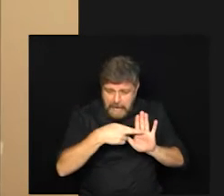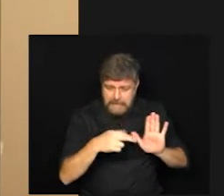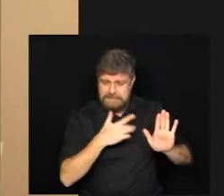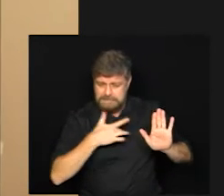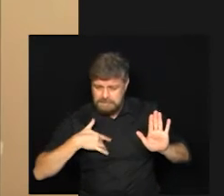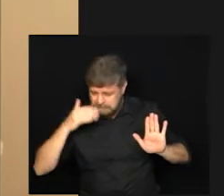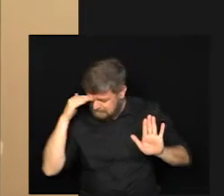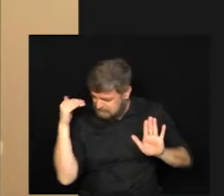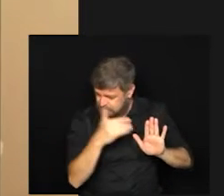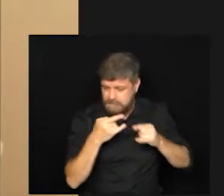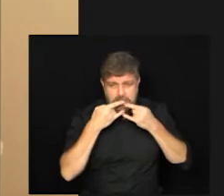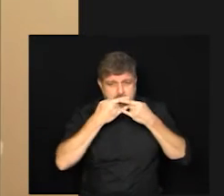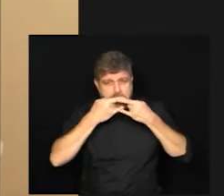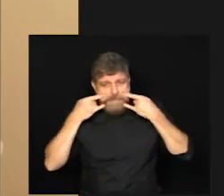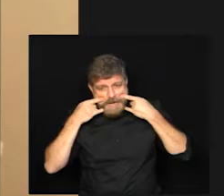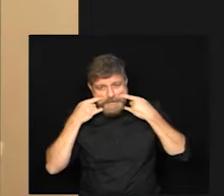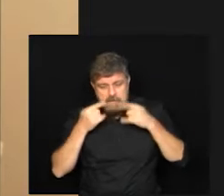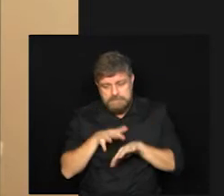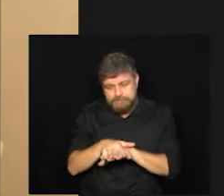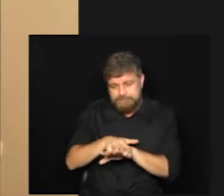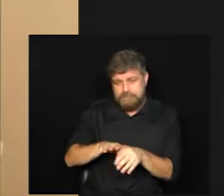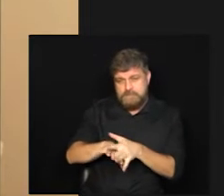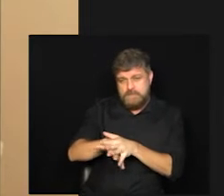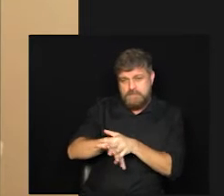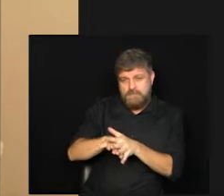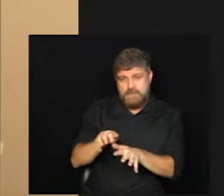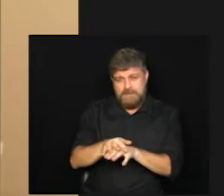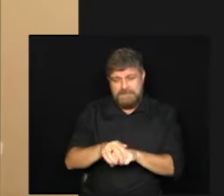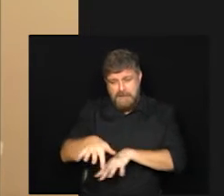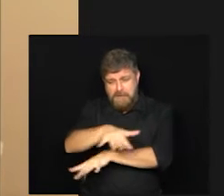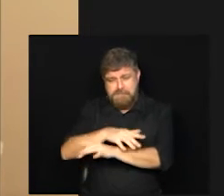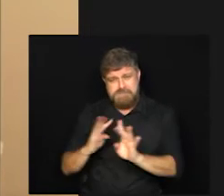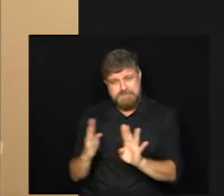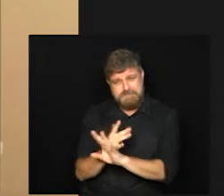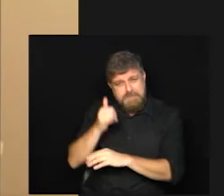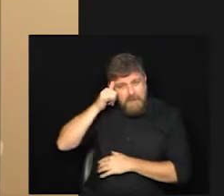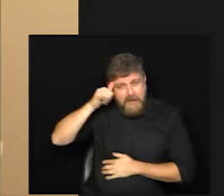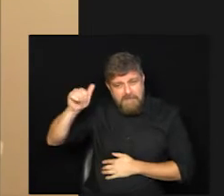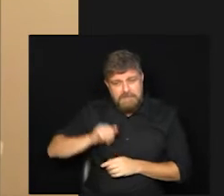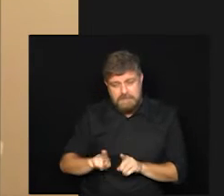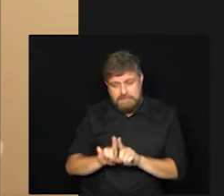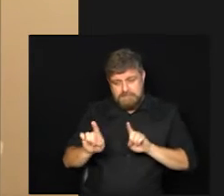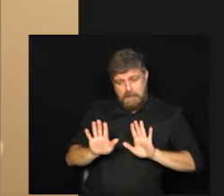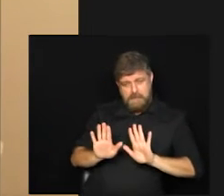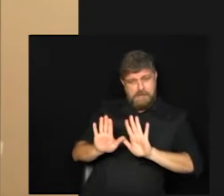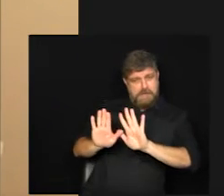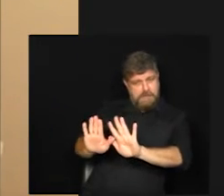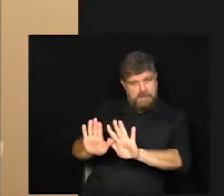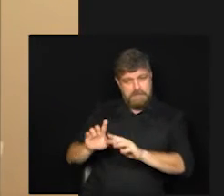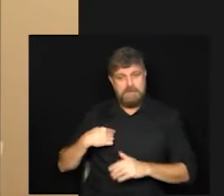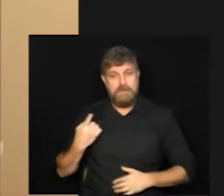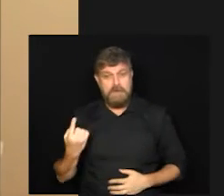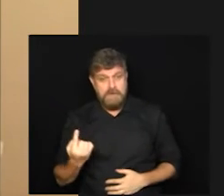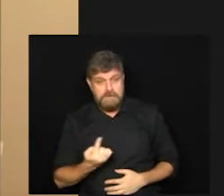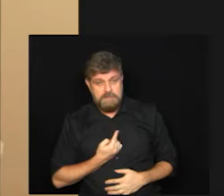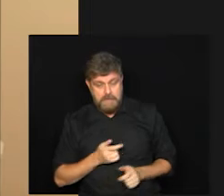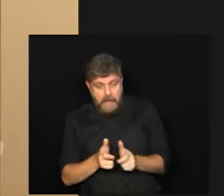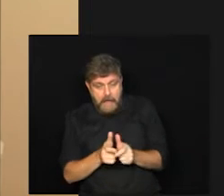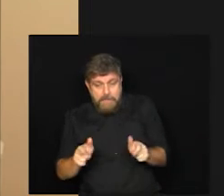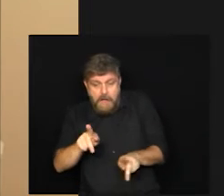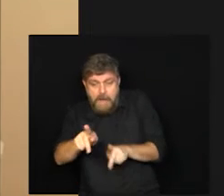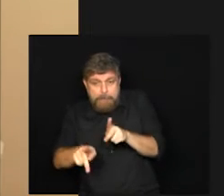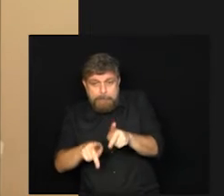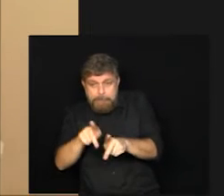com uso de máscara lavagem de mãos evitar aglomerações isolamento social enquanto a maior parte da